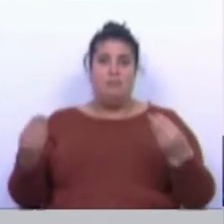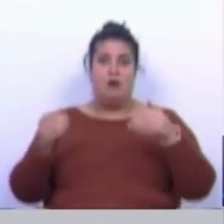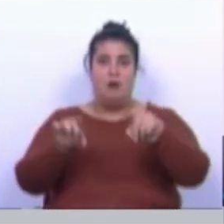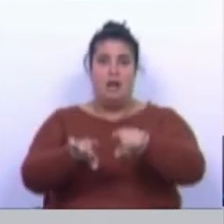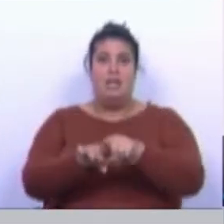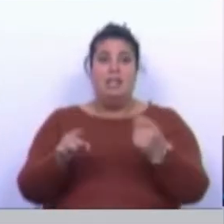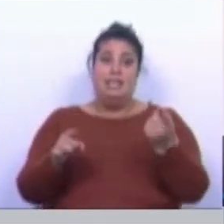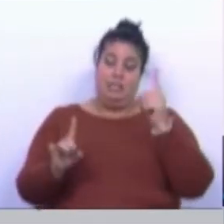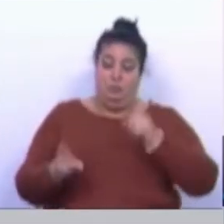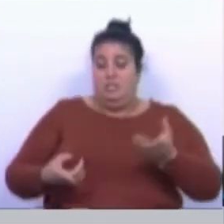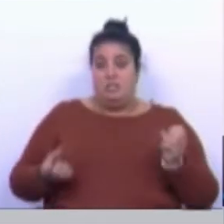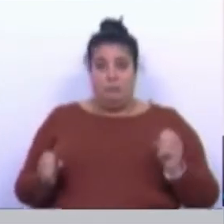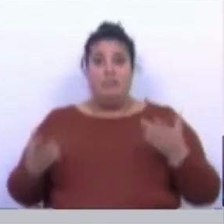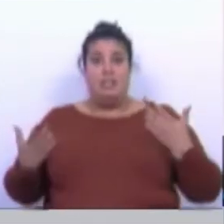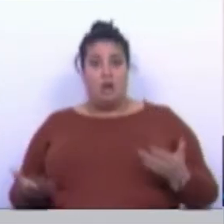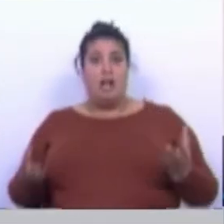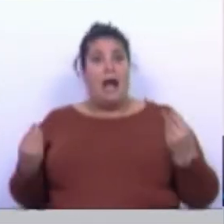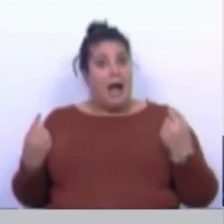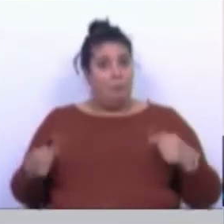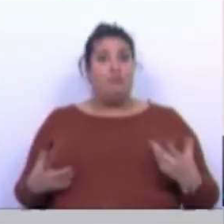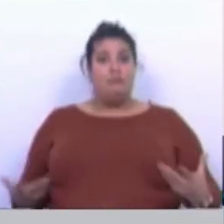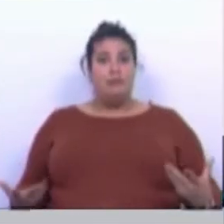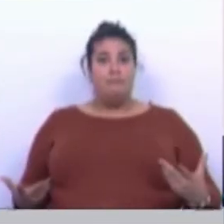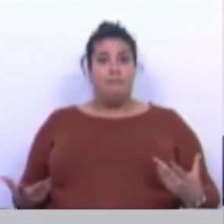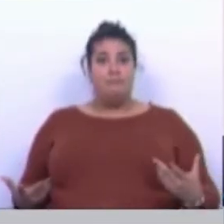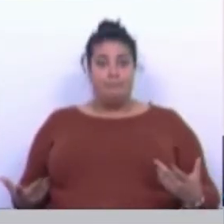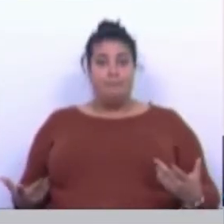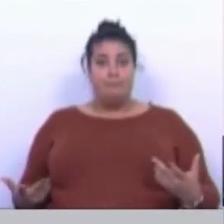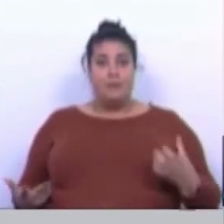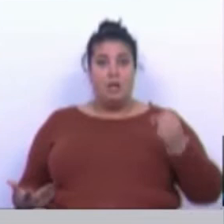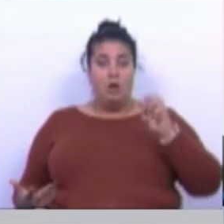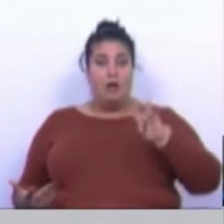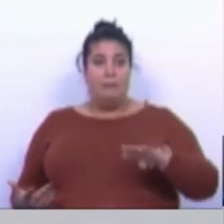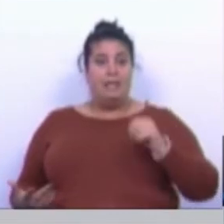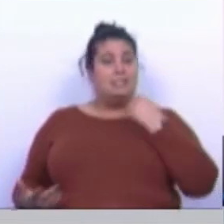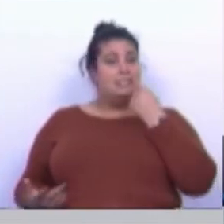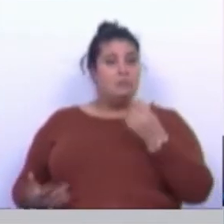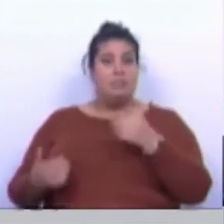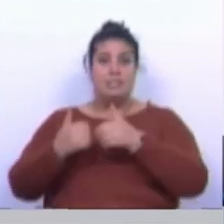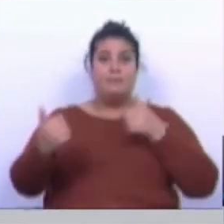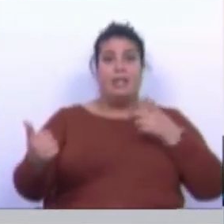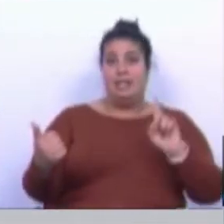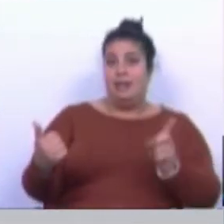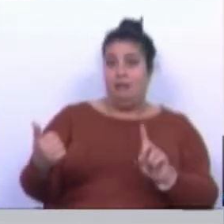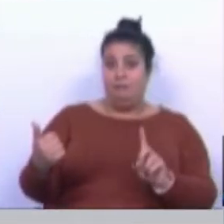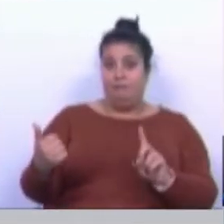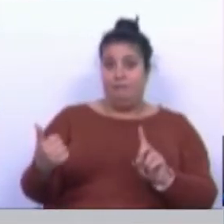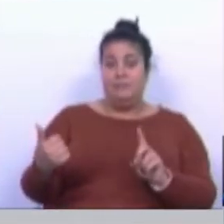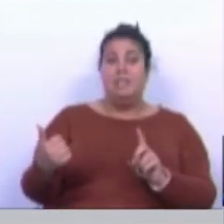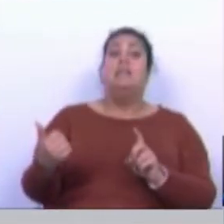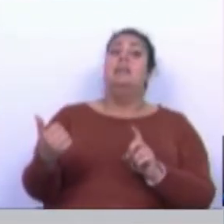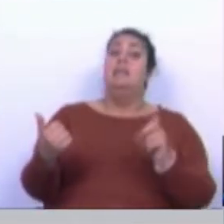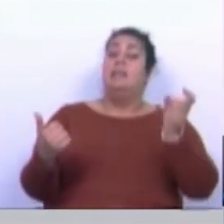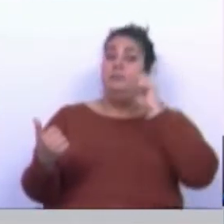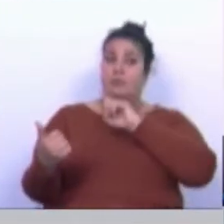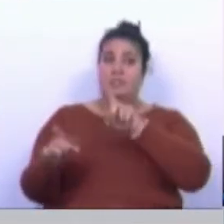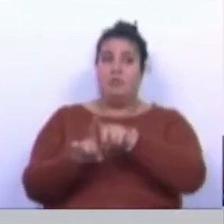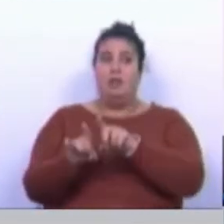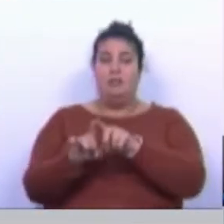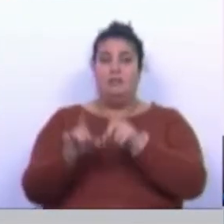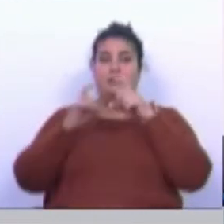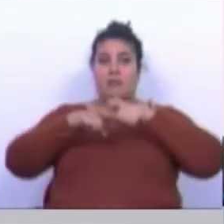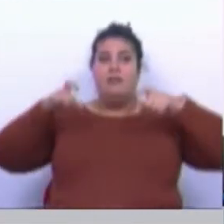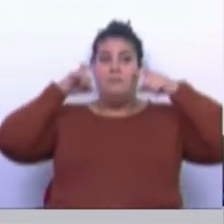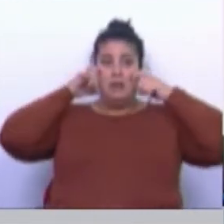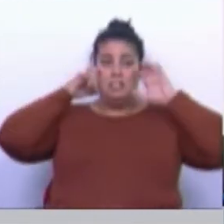inicialmente não temos, portanto, a recomendação é que a mãe não seja separada do bebê, que possa utilizar uma